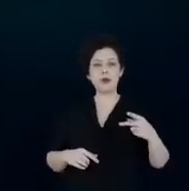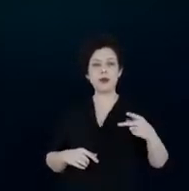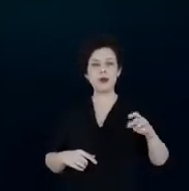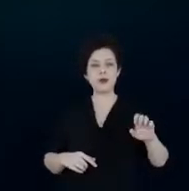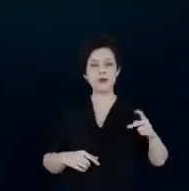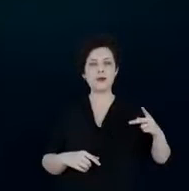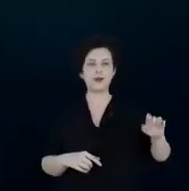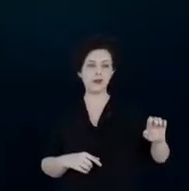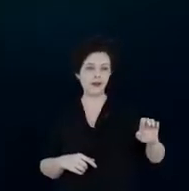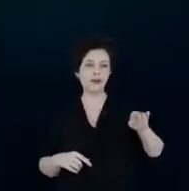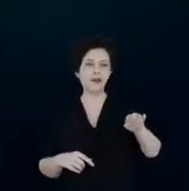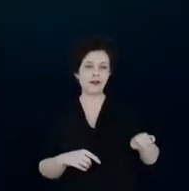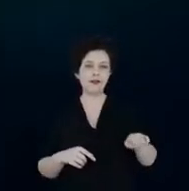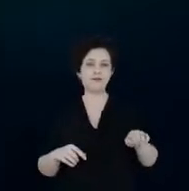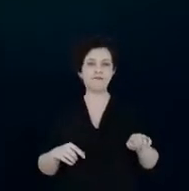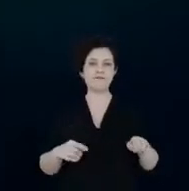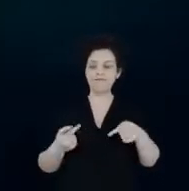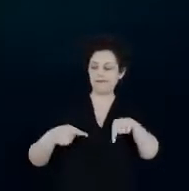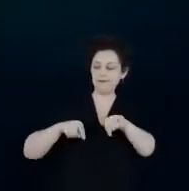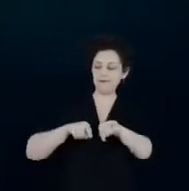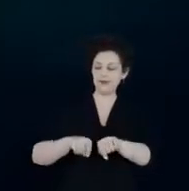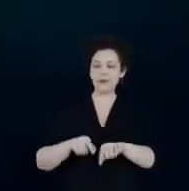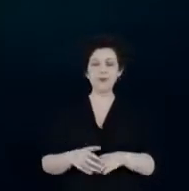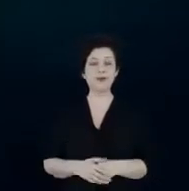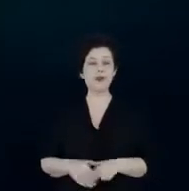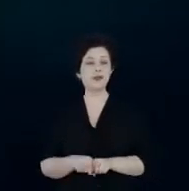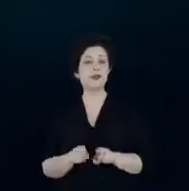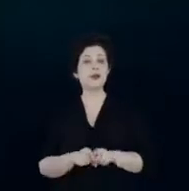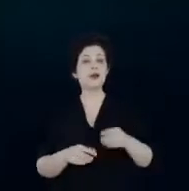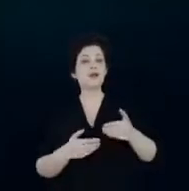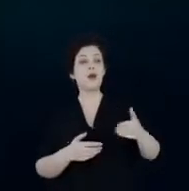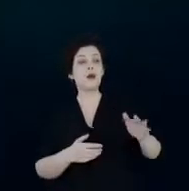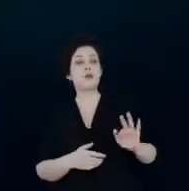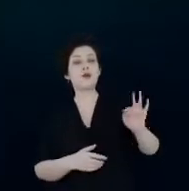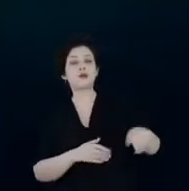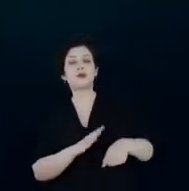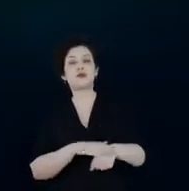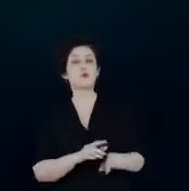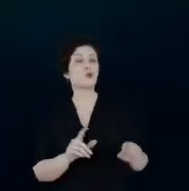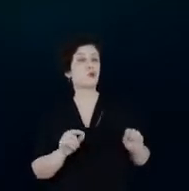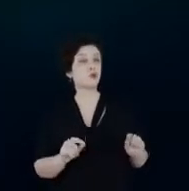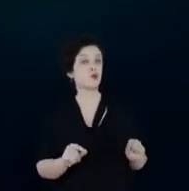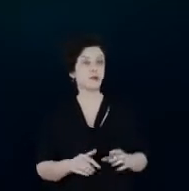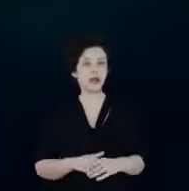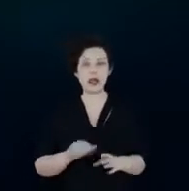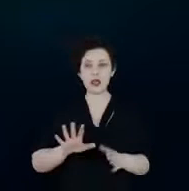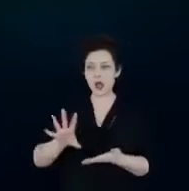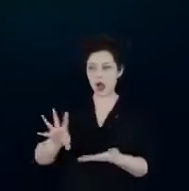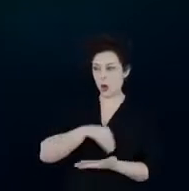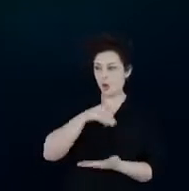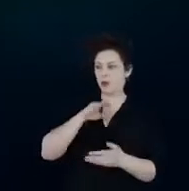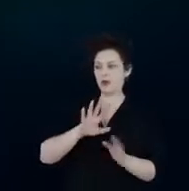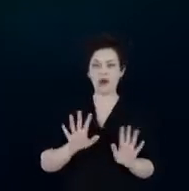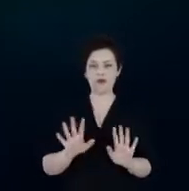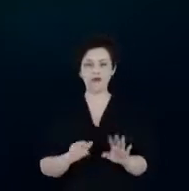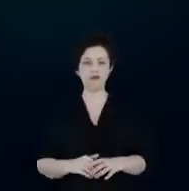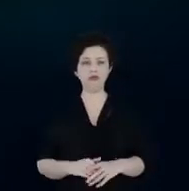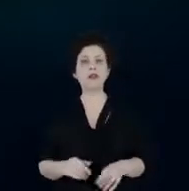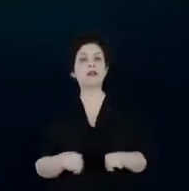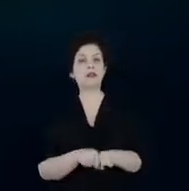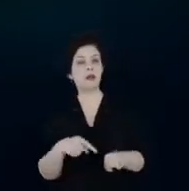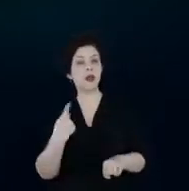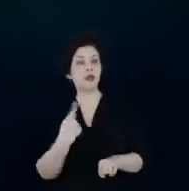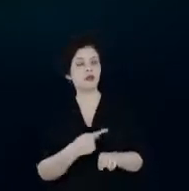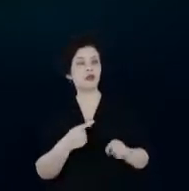mostrar um pouco do que a gente vem fazendo e também o que a gente pretende fazer no futuro. não copiando você, Paulo, mas também a gente trouxe uma